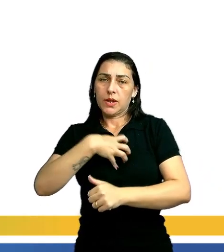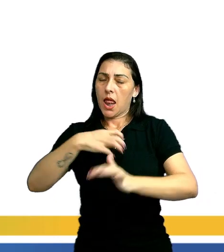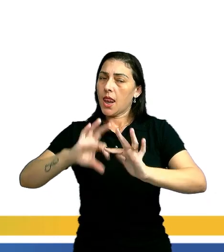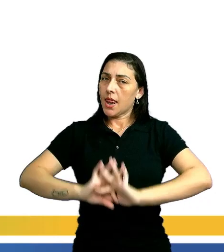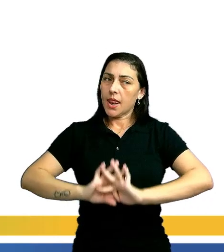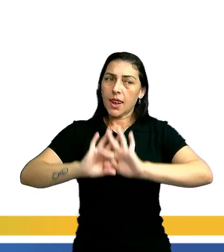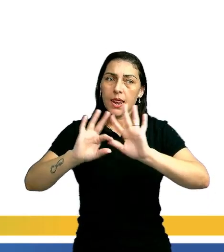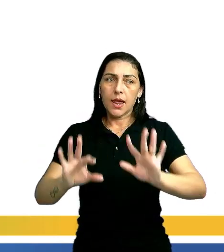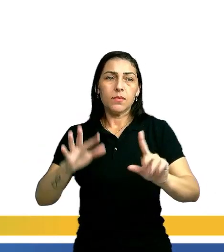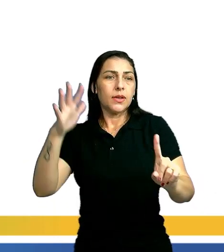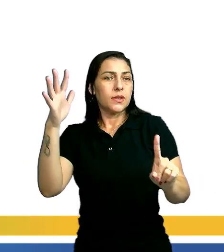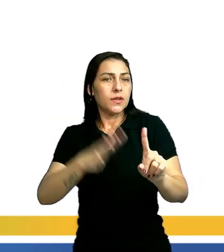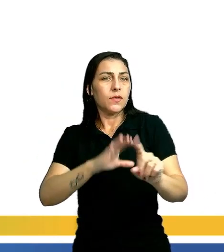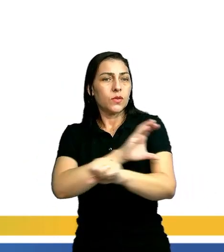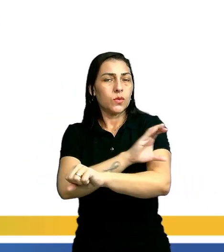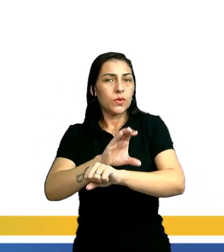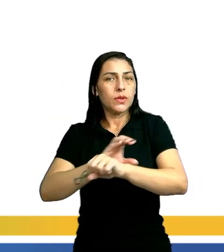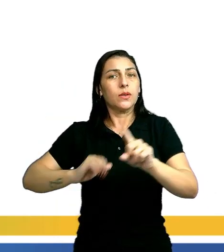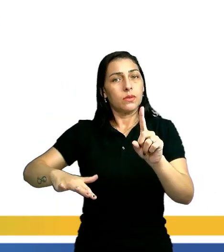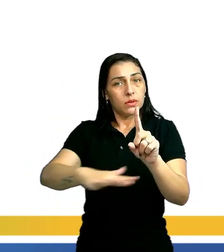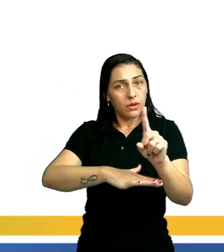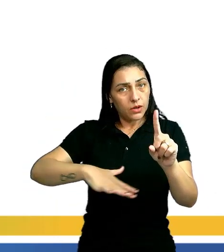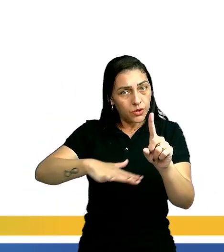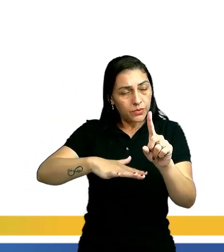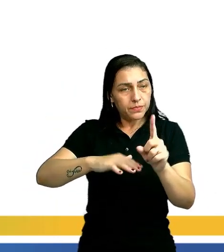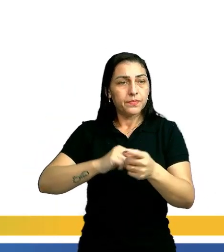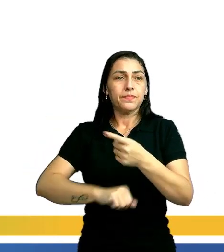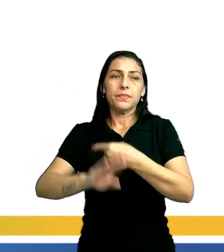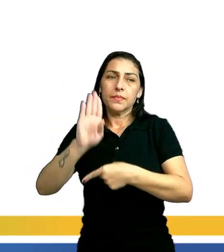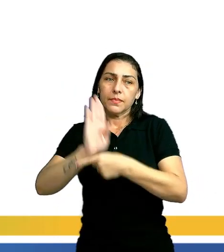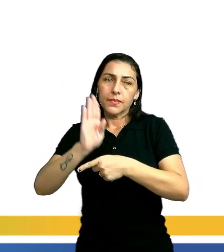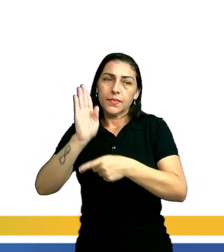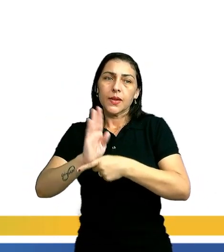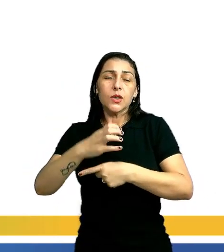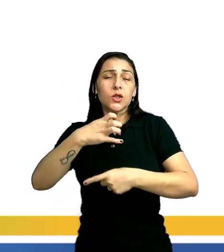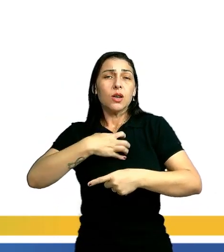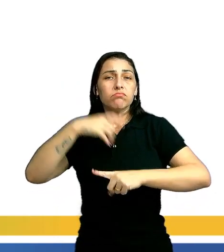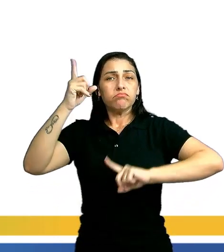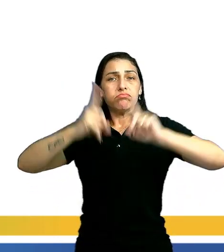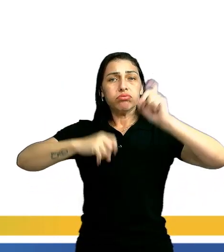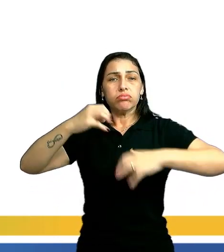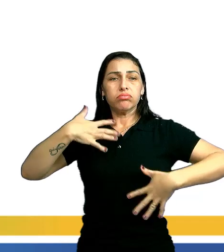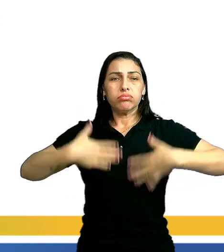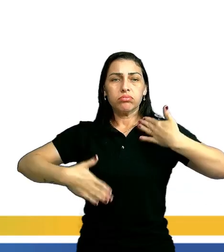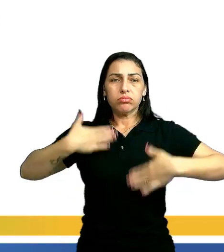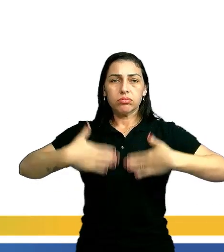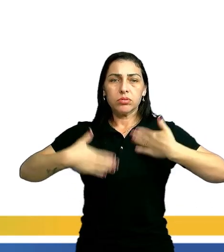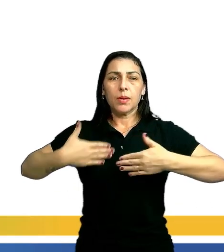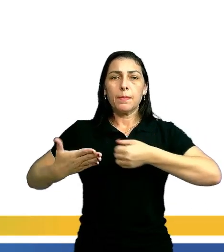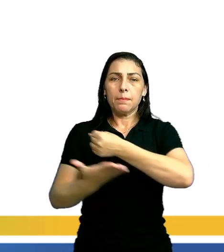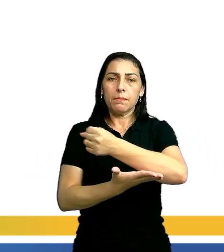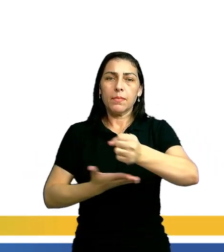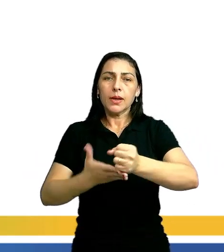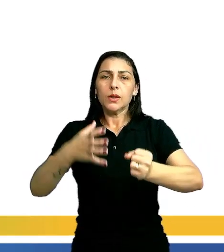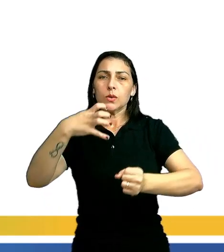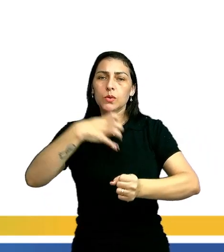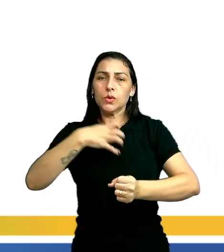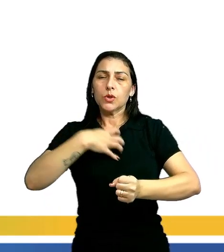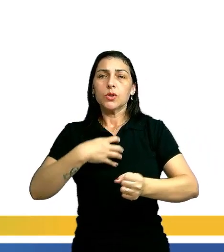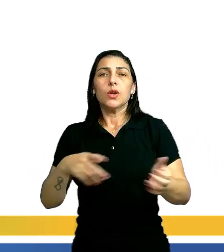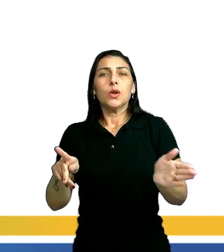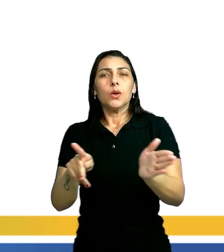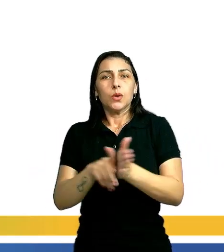independente das influências culturais da sociedade. Letra B. Forma de expressão corporal